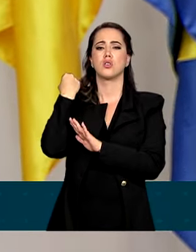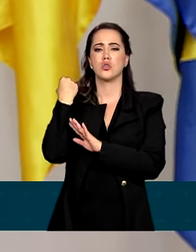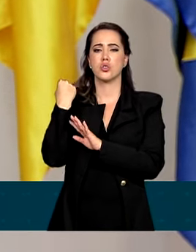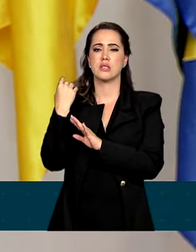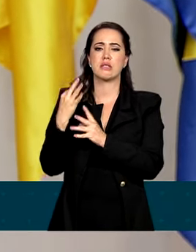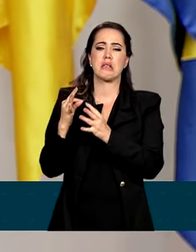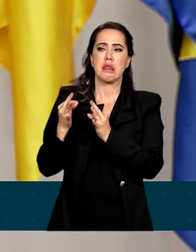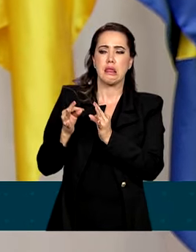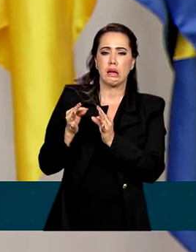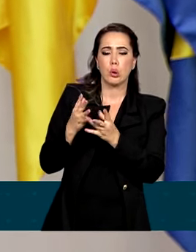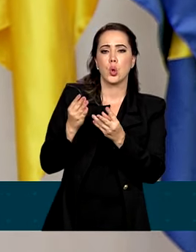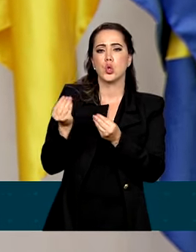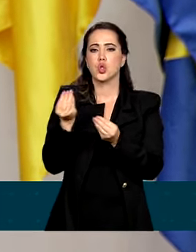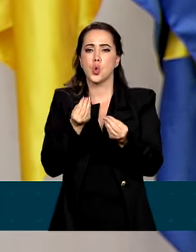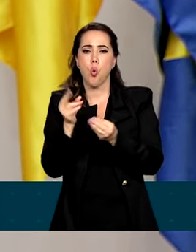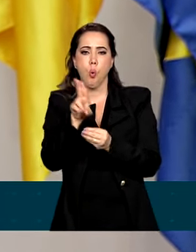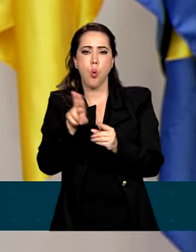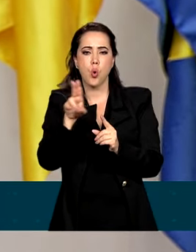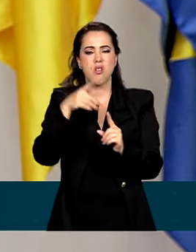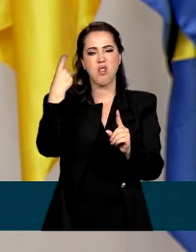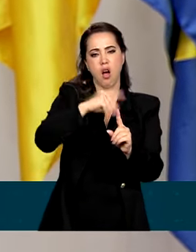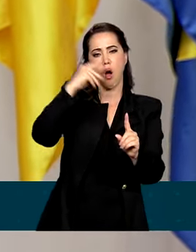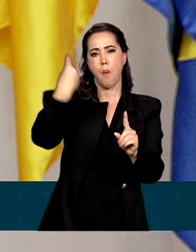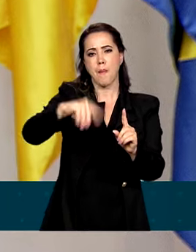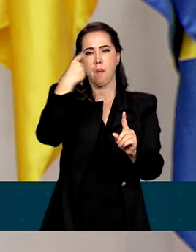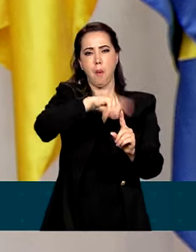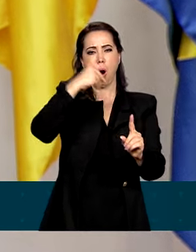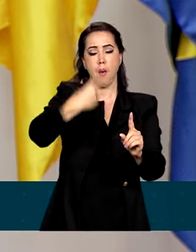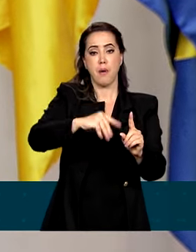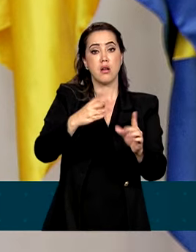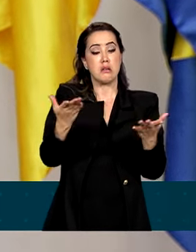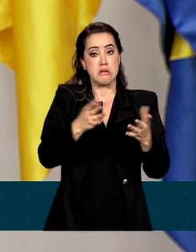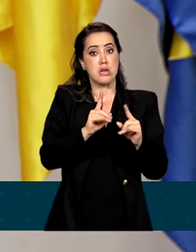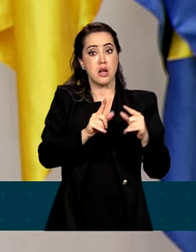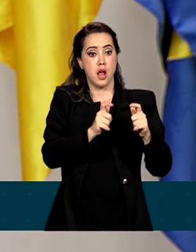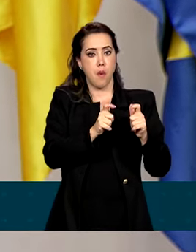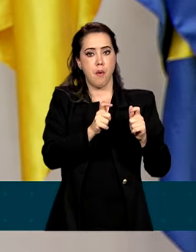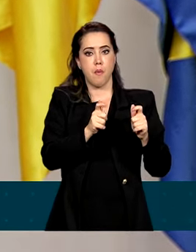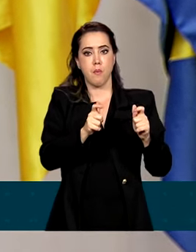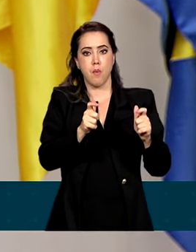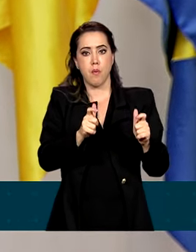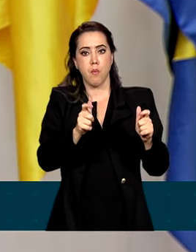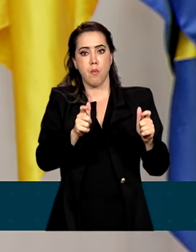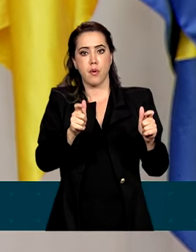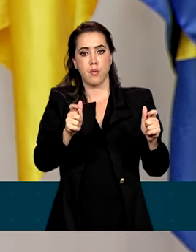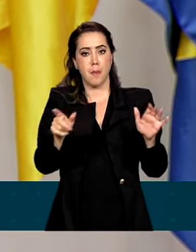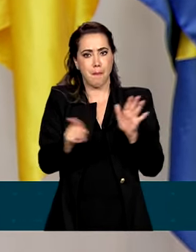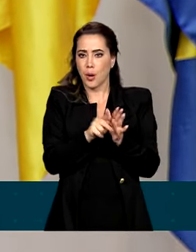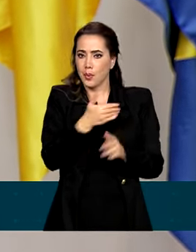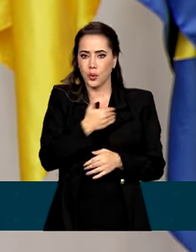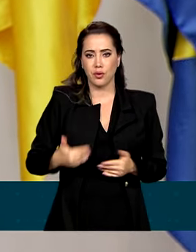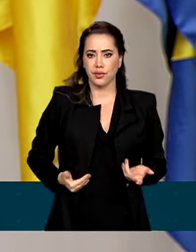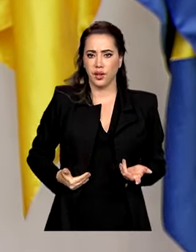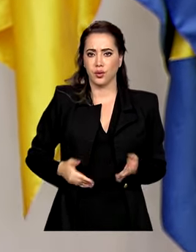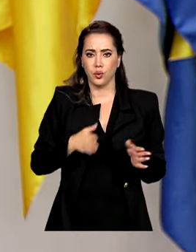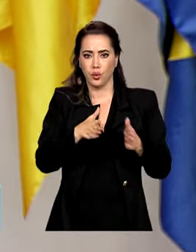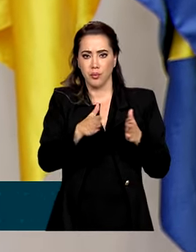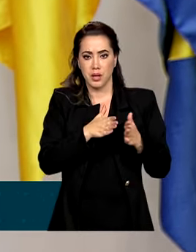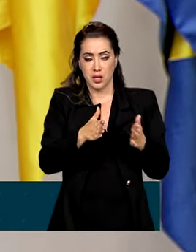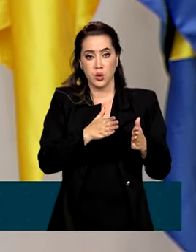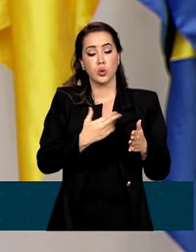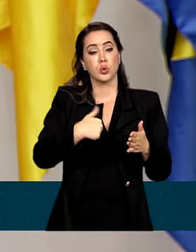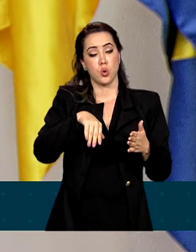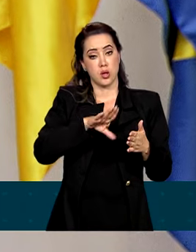tortura, que floresceram, ganharam dimensão estatal, burocrática, nas ditaduras na América